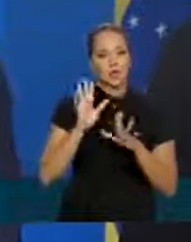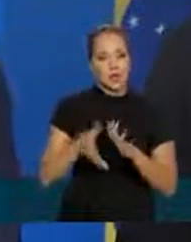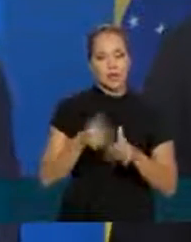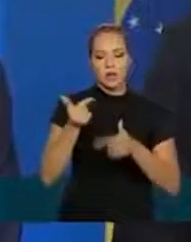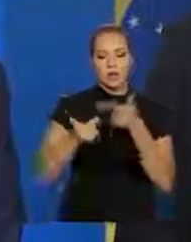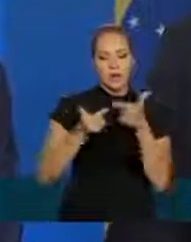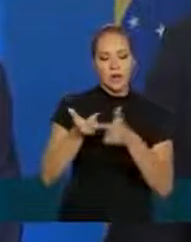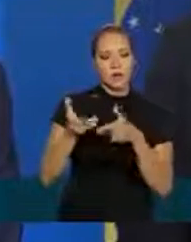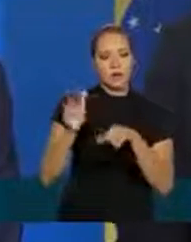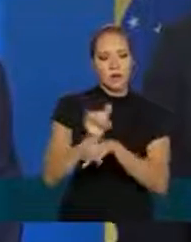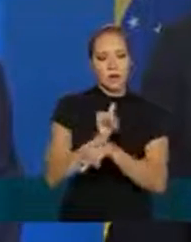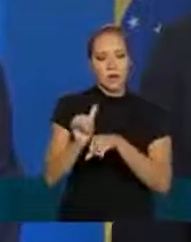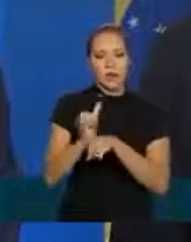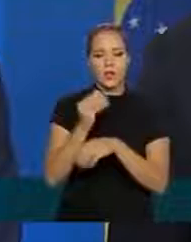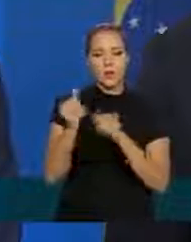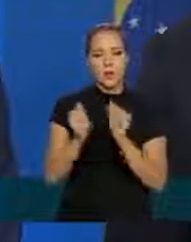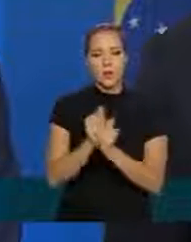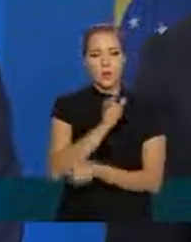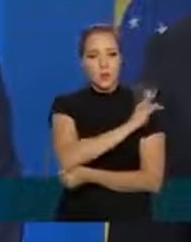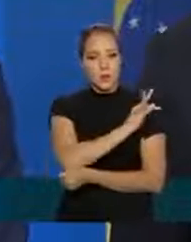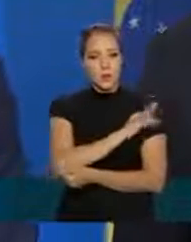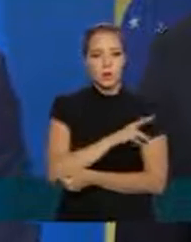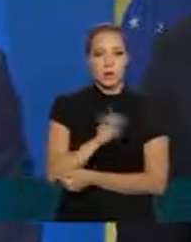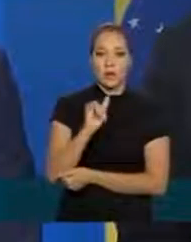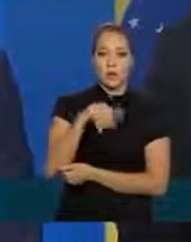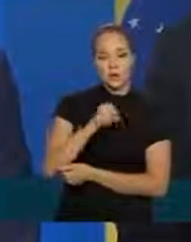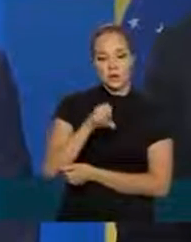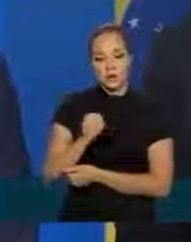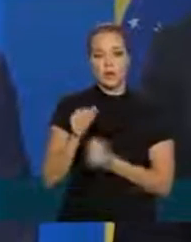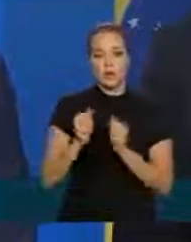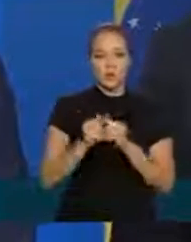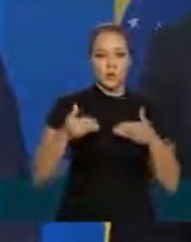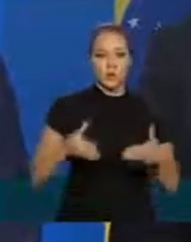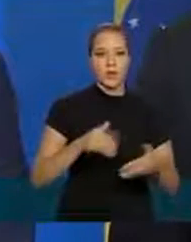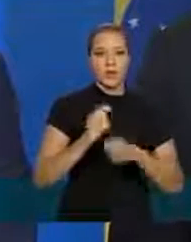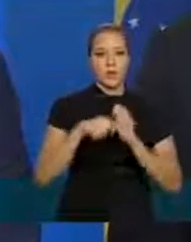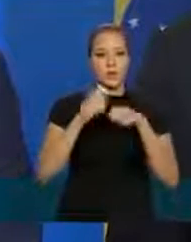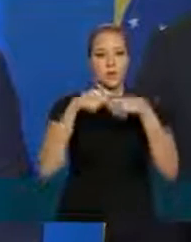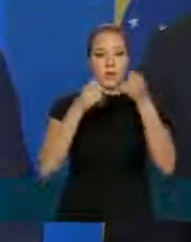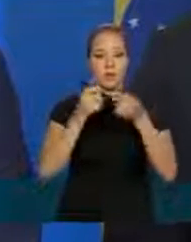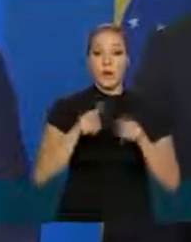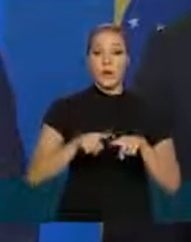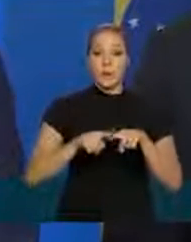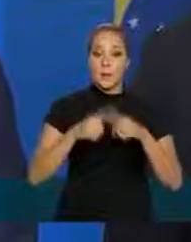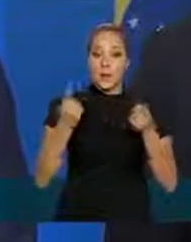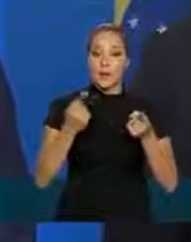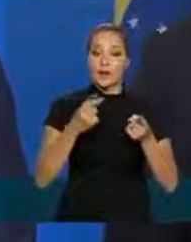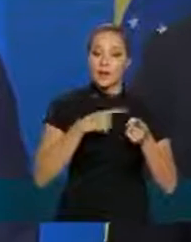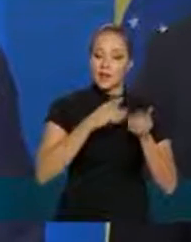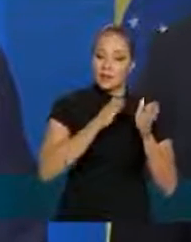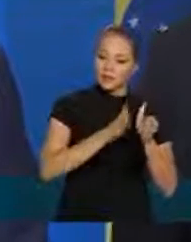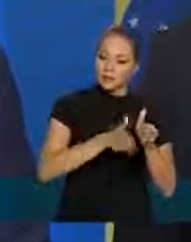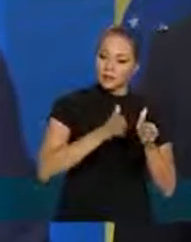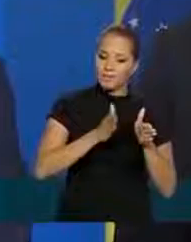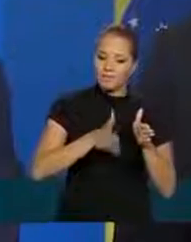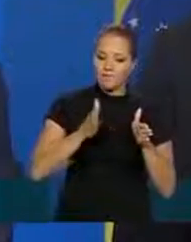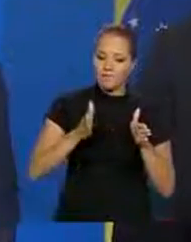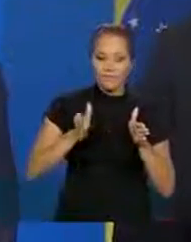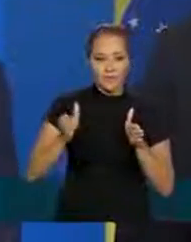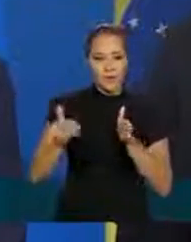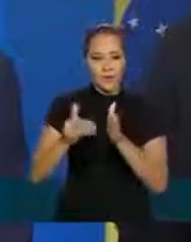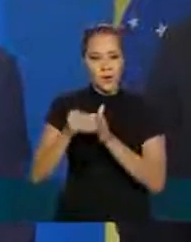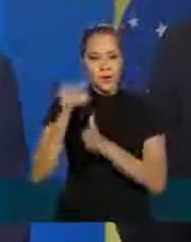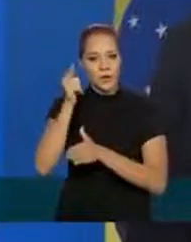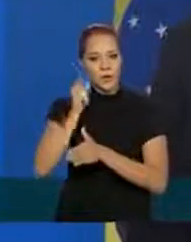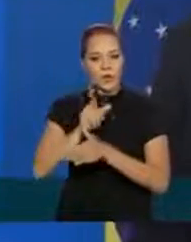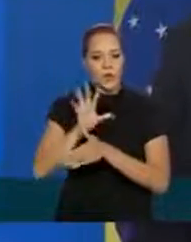trabalhando com técnicos do NSS do Ministério da Economia mas certamente existem passos até que a gente possa